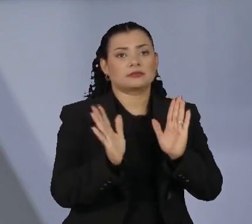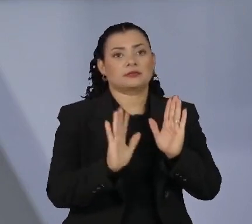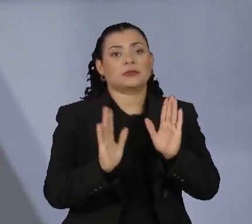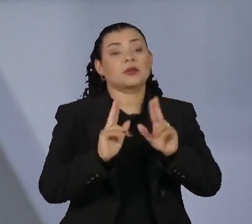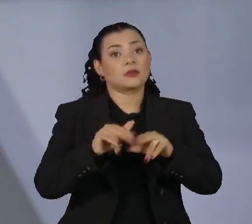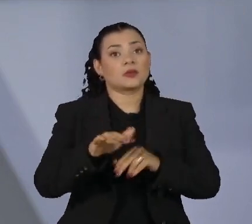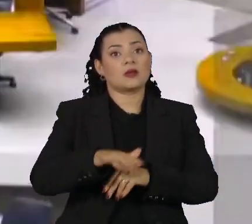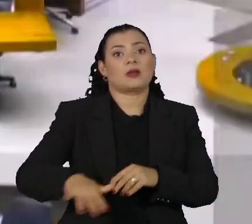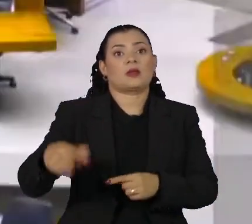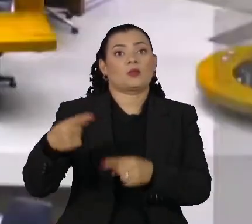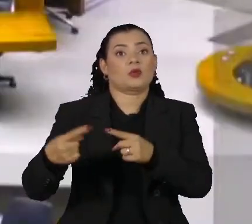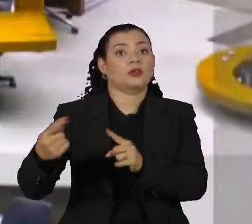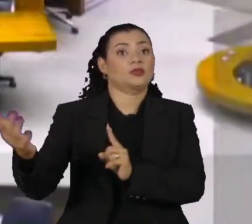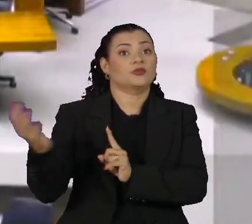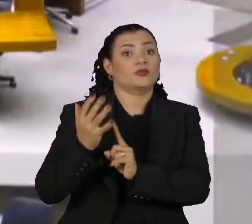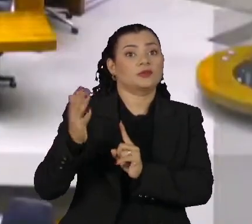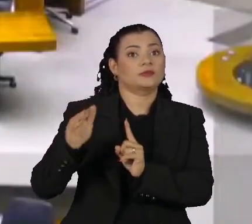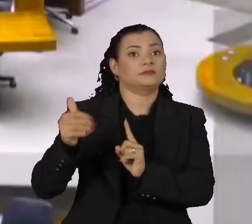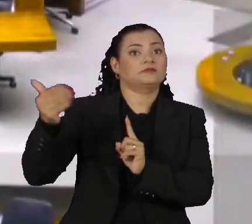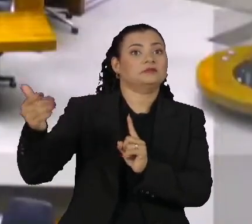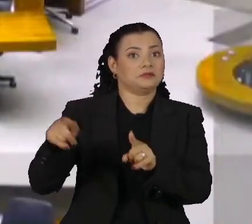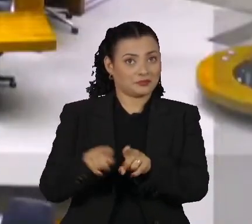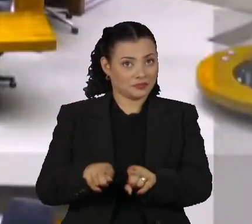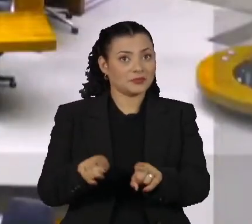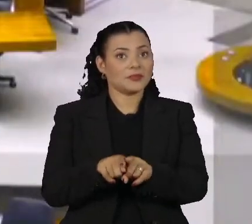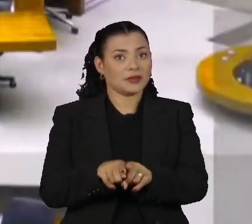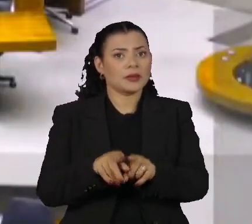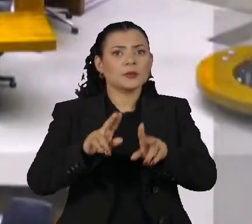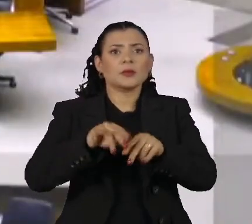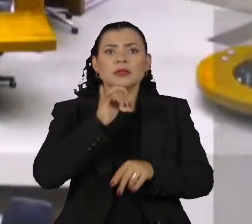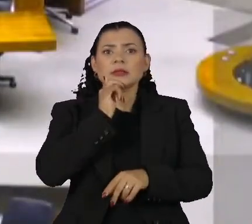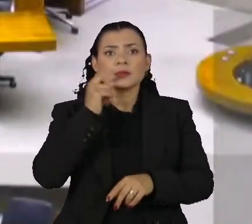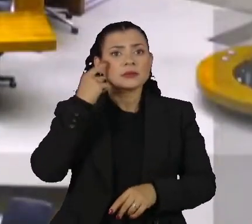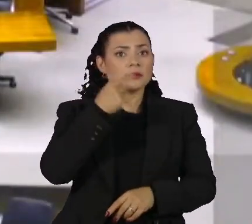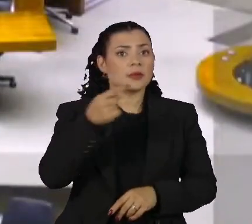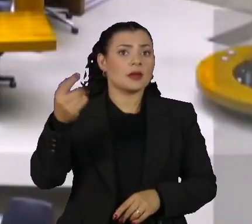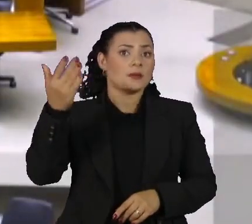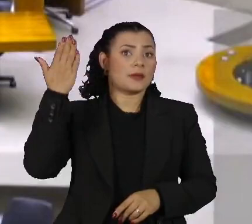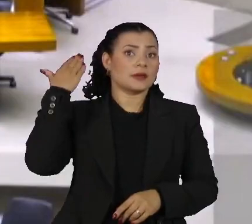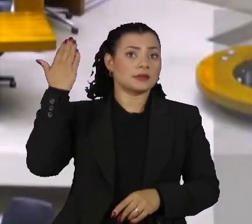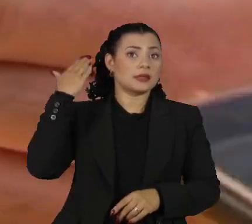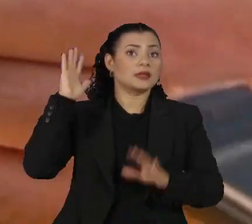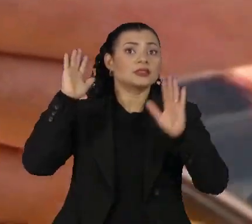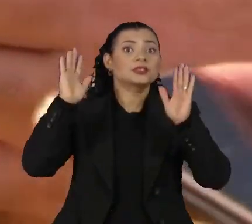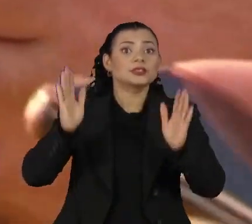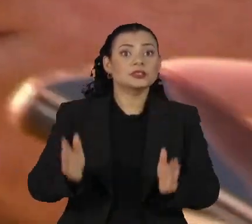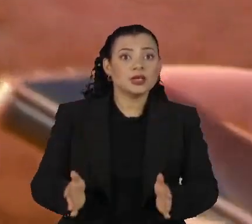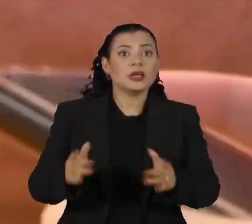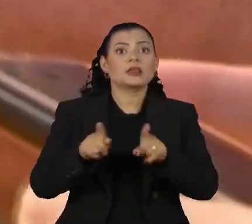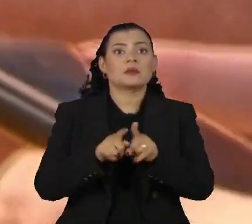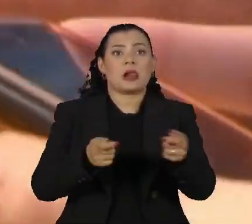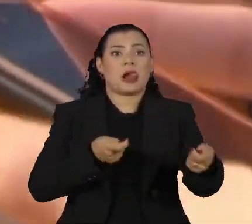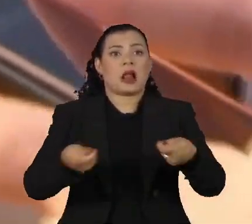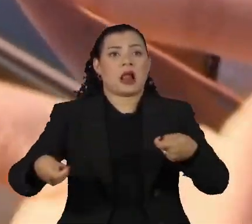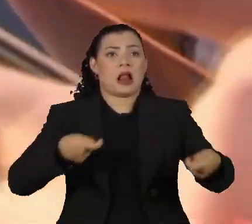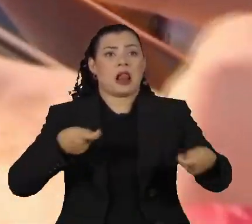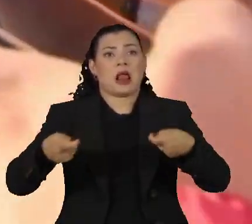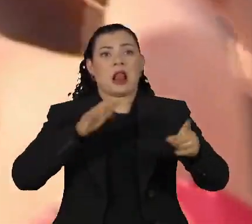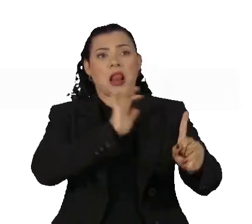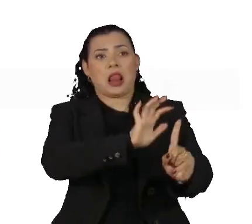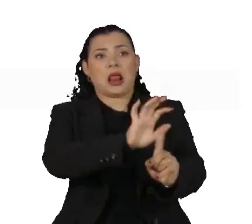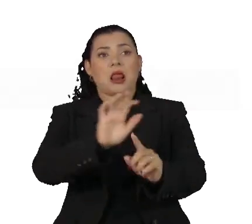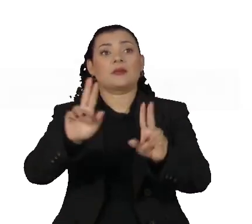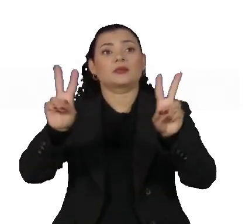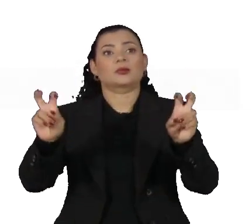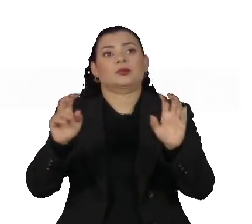cenário político. Desde a semana passada, uma verdadeira guerra de narrativas contamina a discussão sobre a